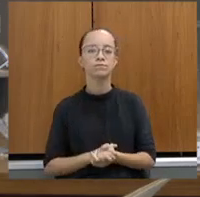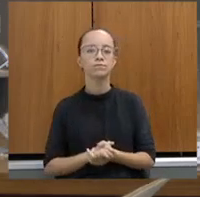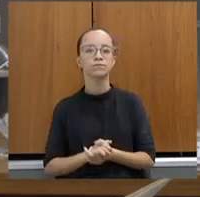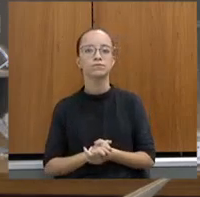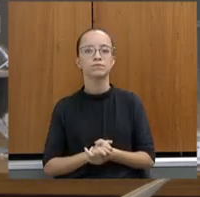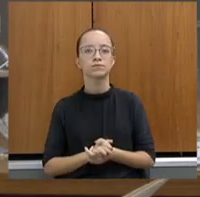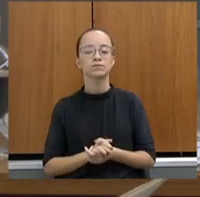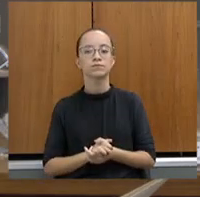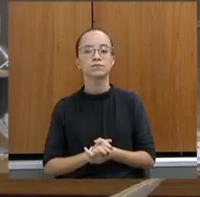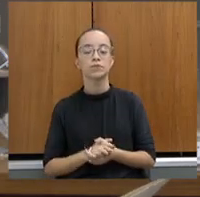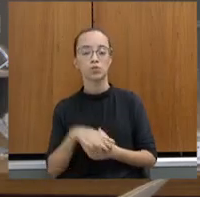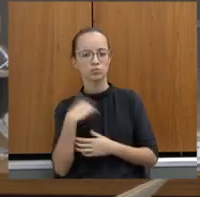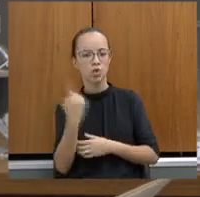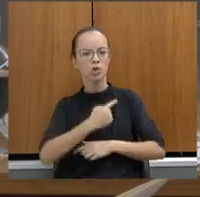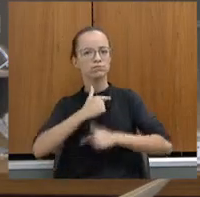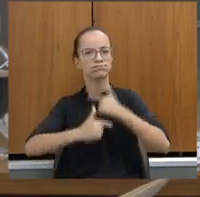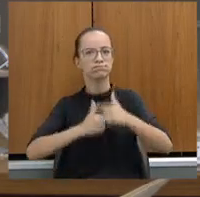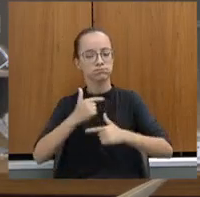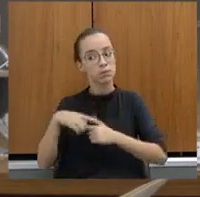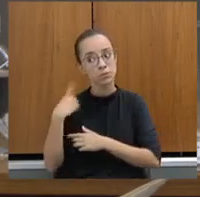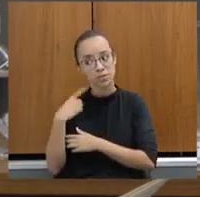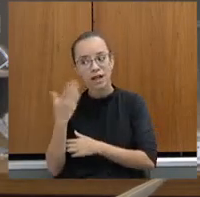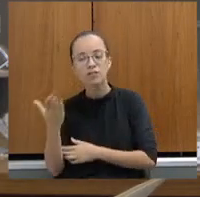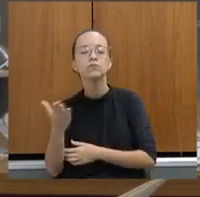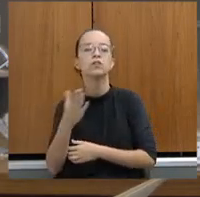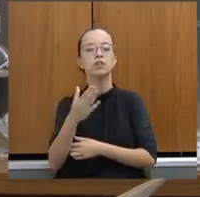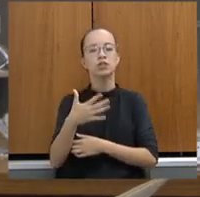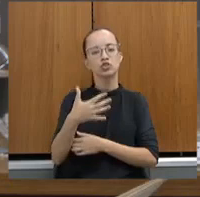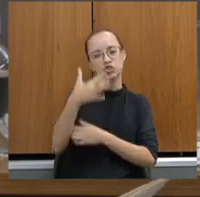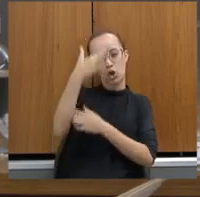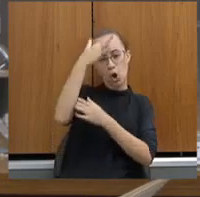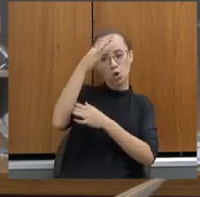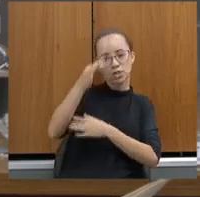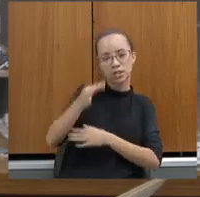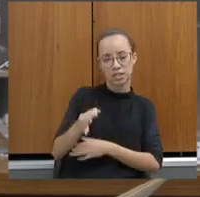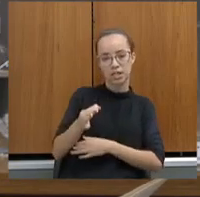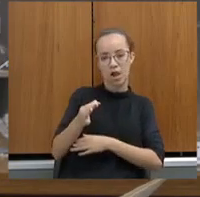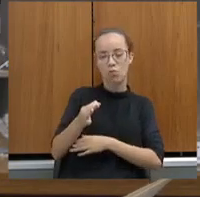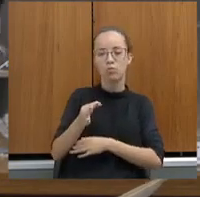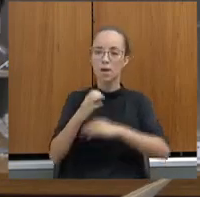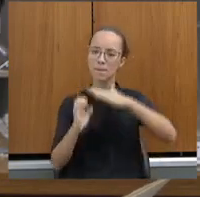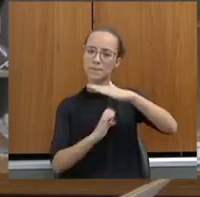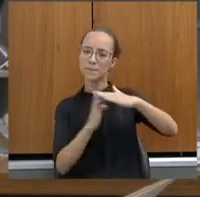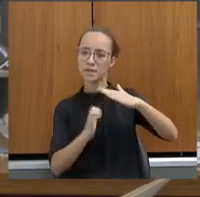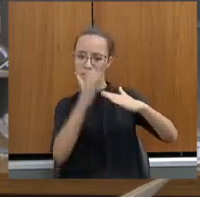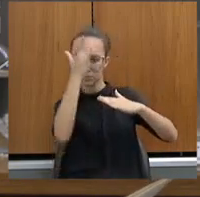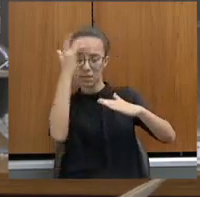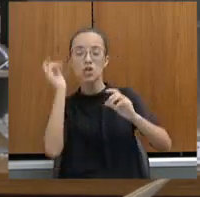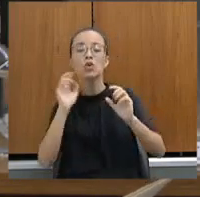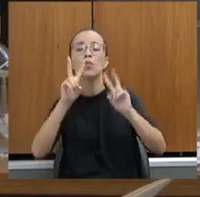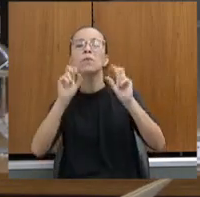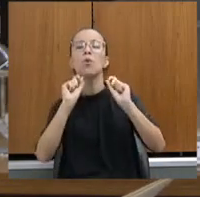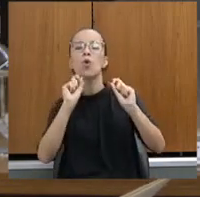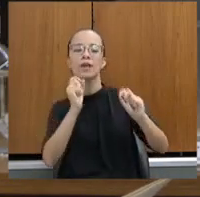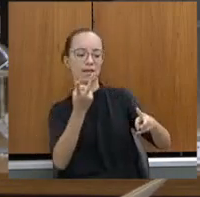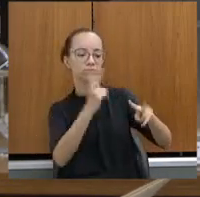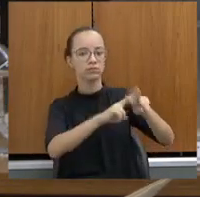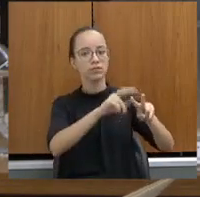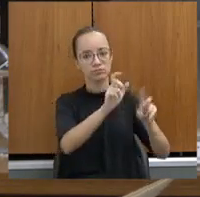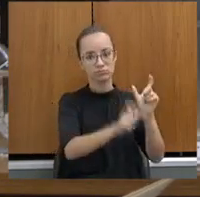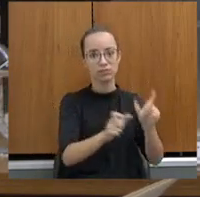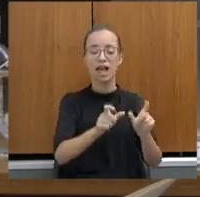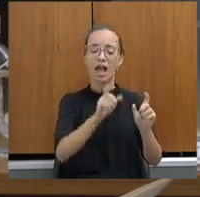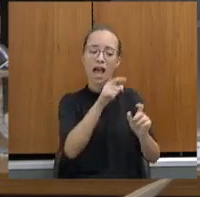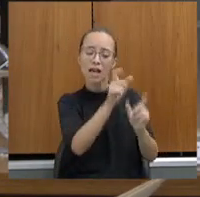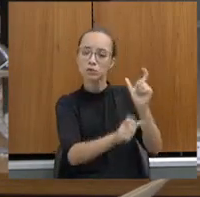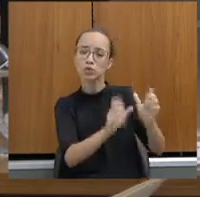A gente tem feito um trabalho, deputada, de conscientização do empresariado mineiro para o sistema prisional. A mão de obra do preso pode ser